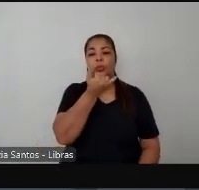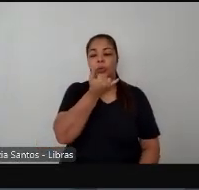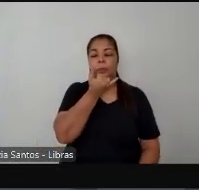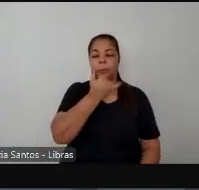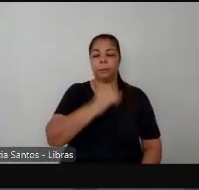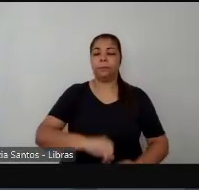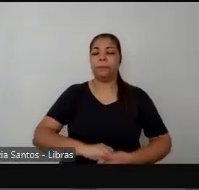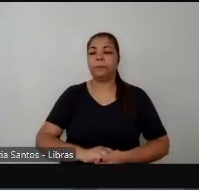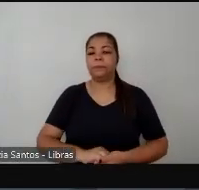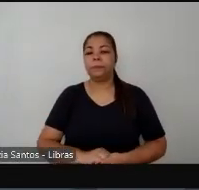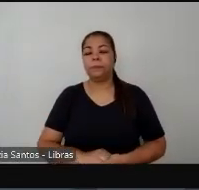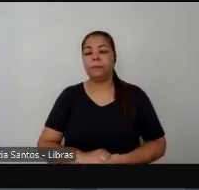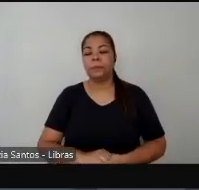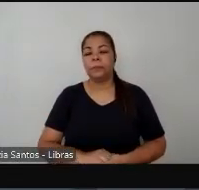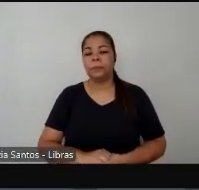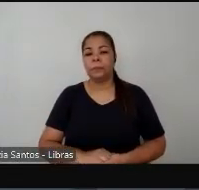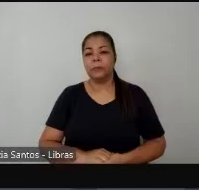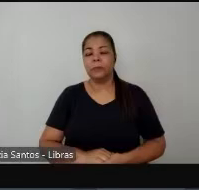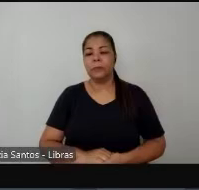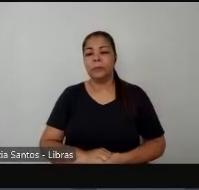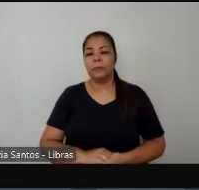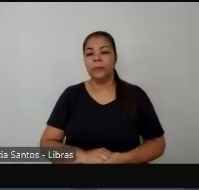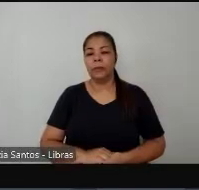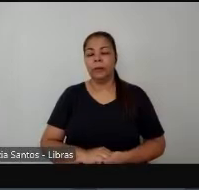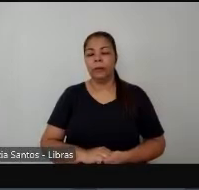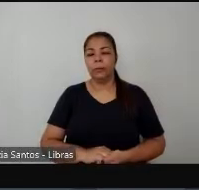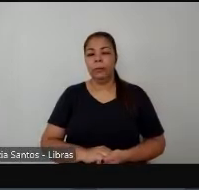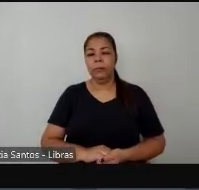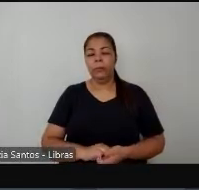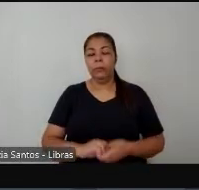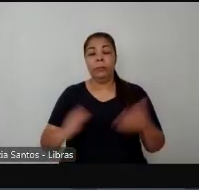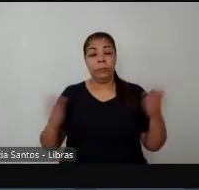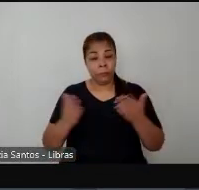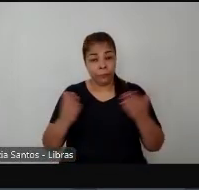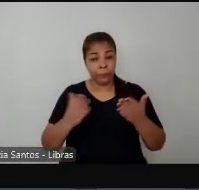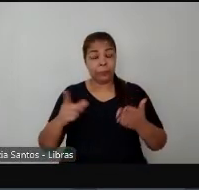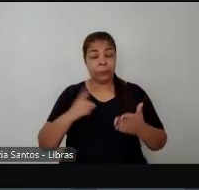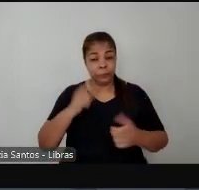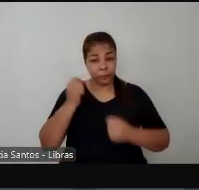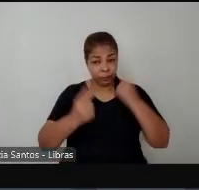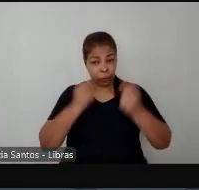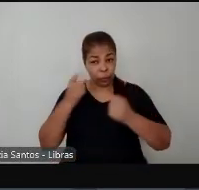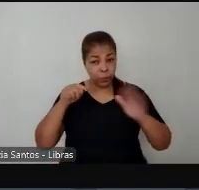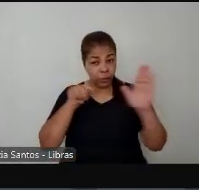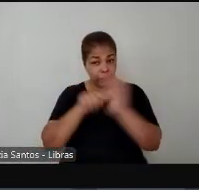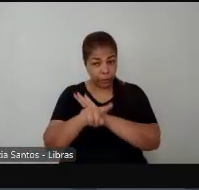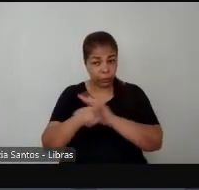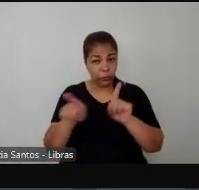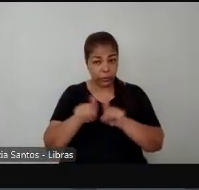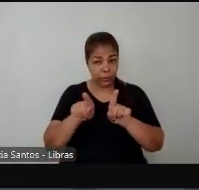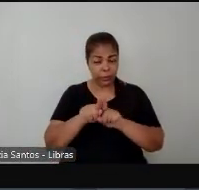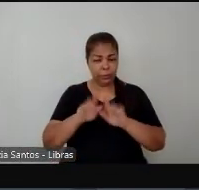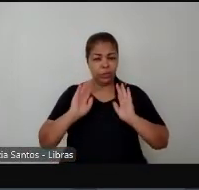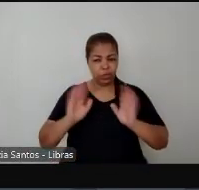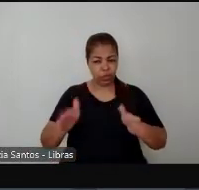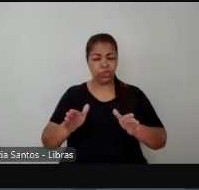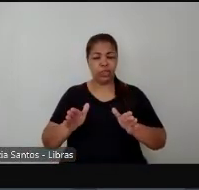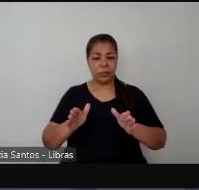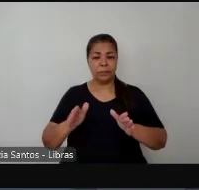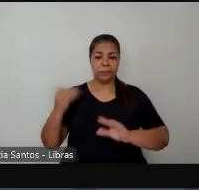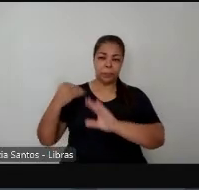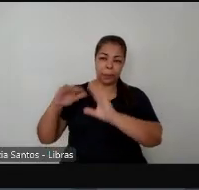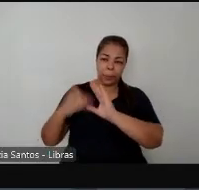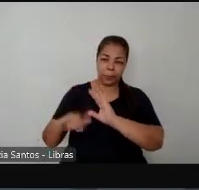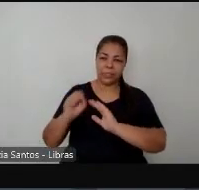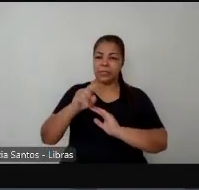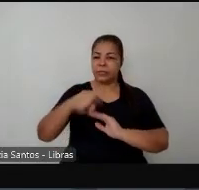só a gente ainda não teve questões encaminhadas pelo público só vou aproveitar para reforçar então que quem quiser encaminhar perguntas